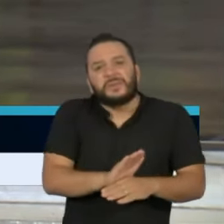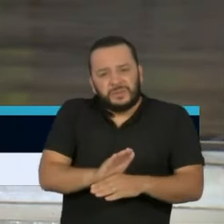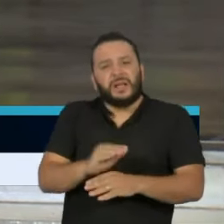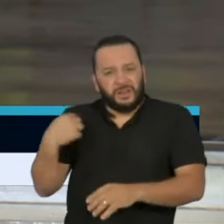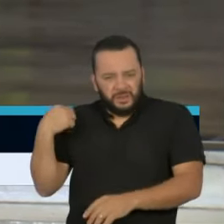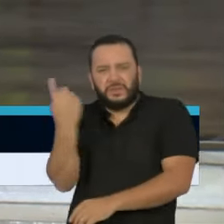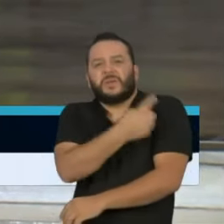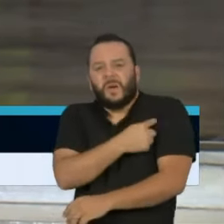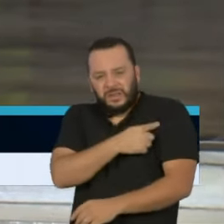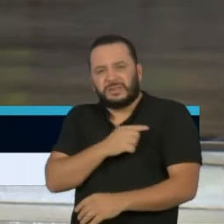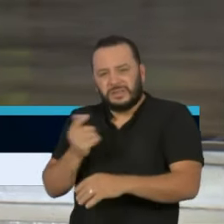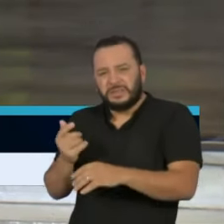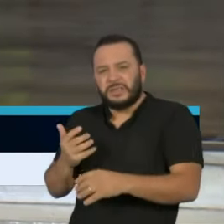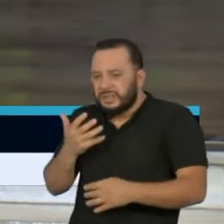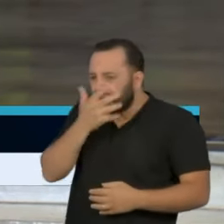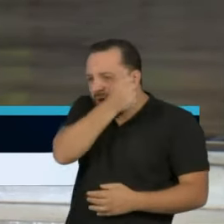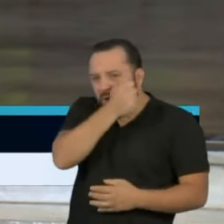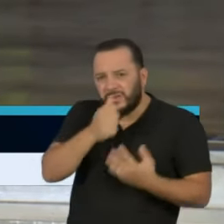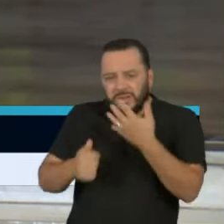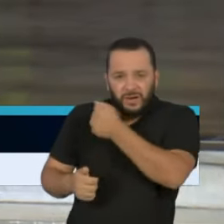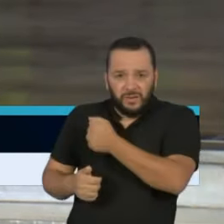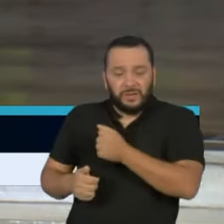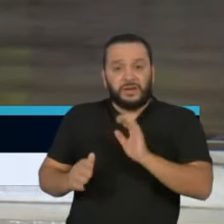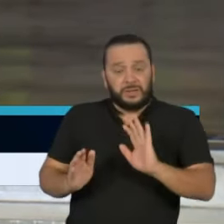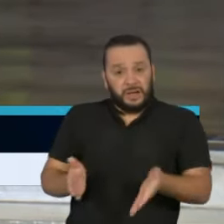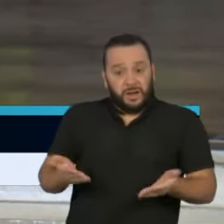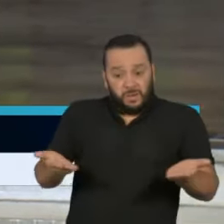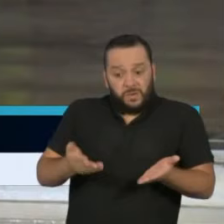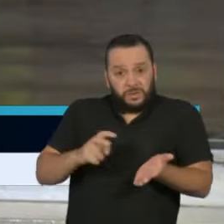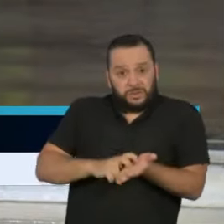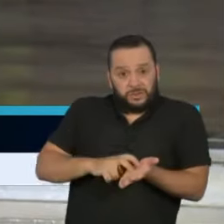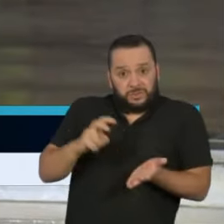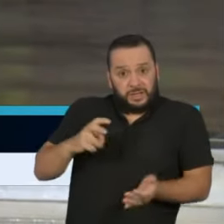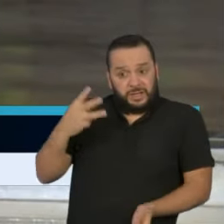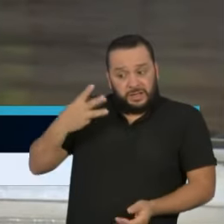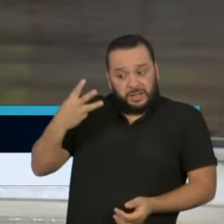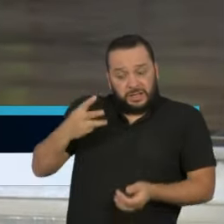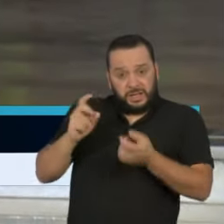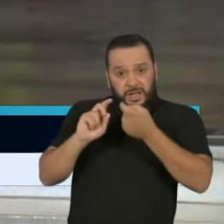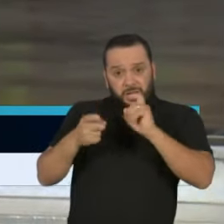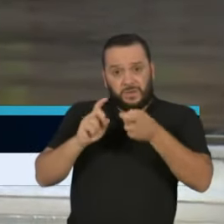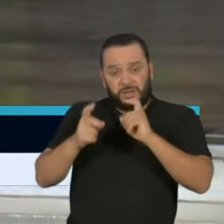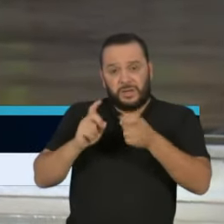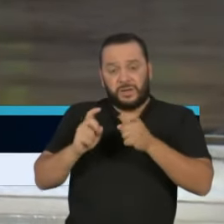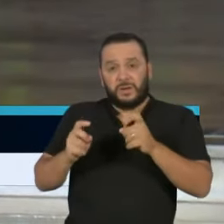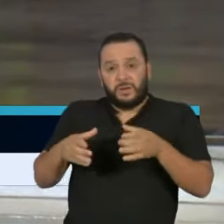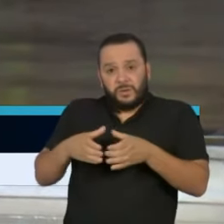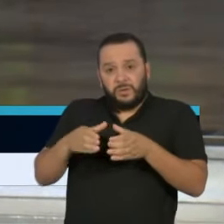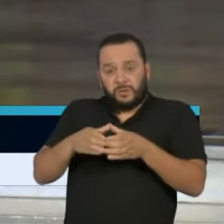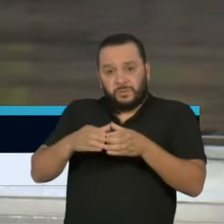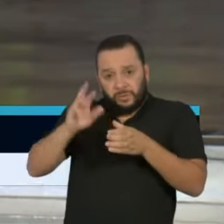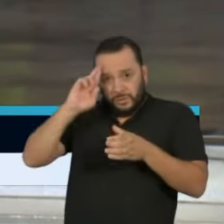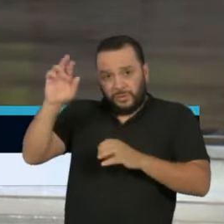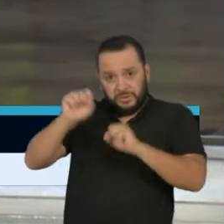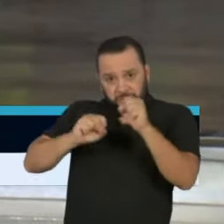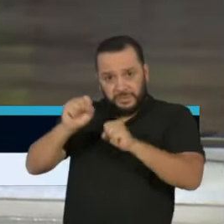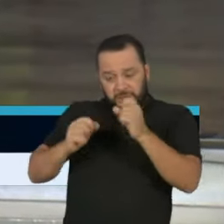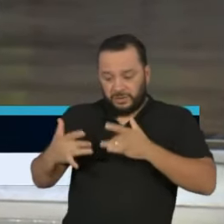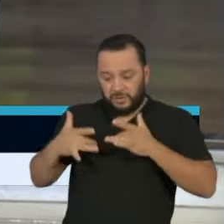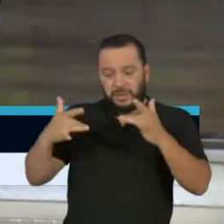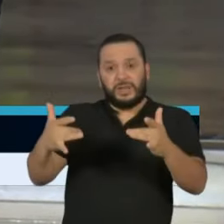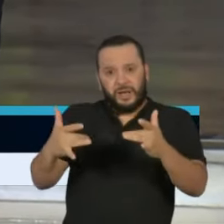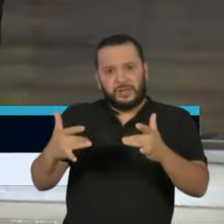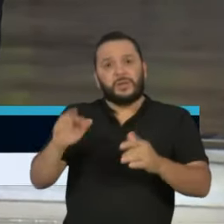Hoje pela manhã fizemos, Bruno Covas, a terceira reunião do Comitê Empresarial Solidário, de empresários que têm a visão